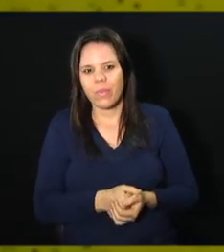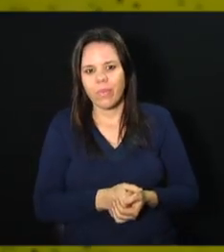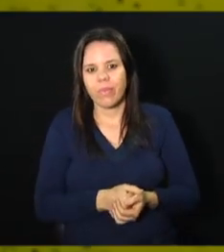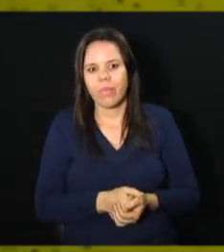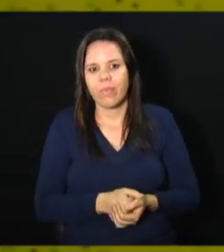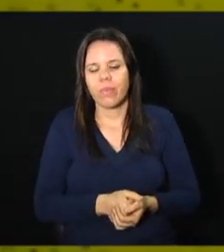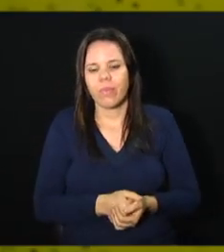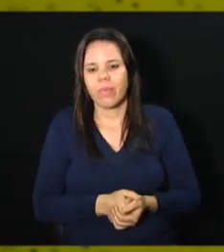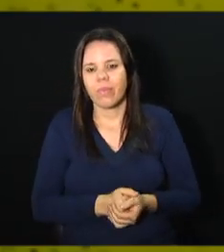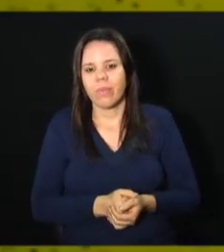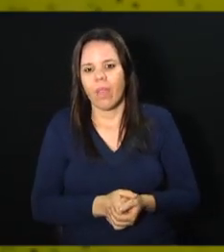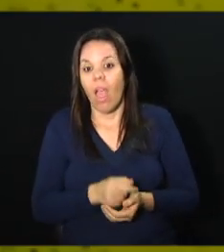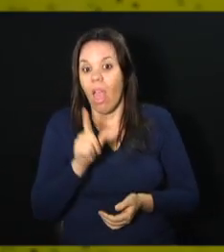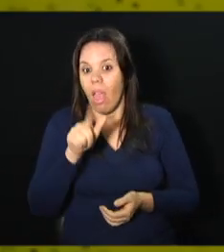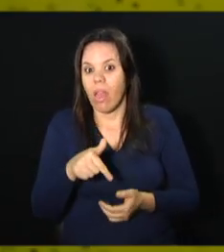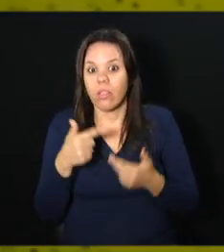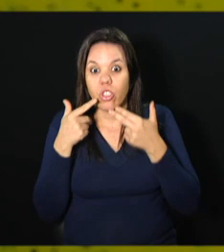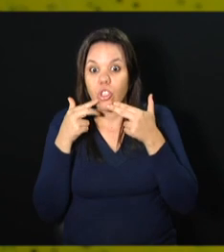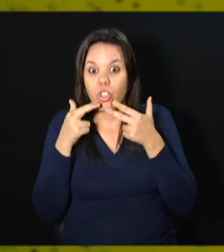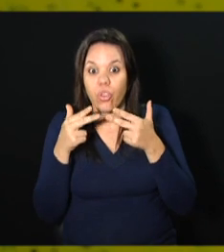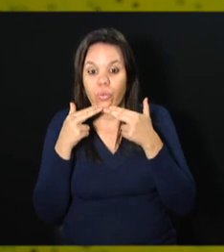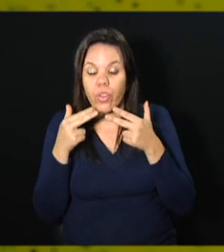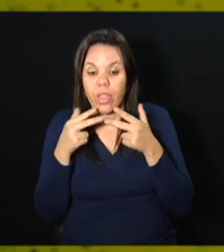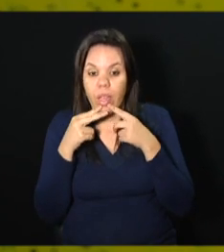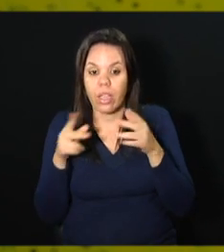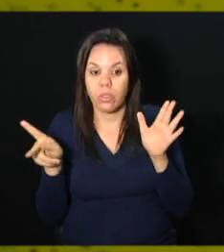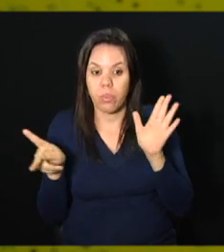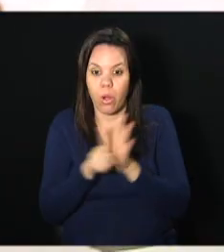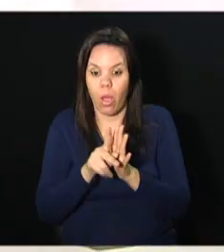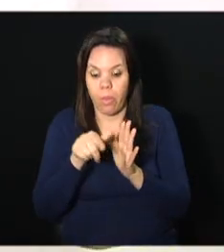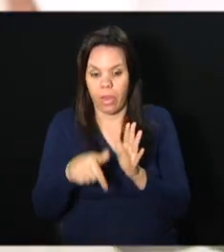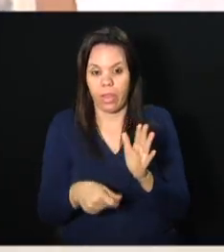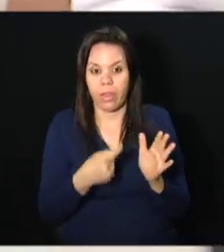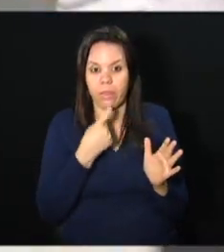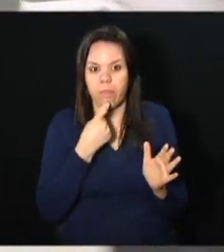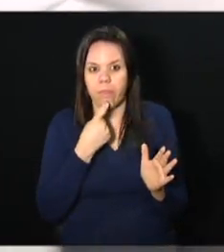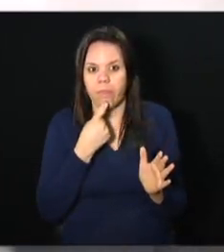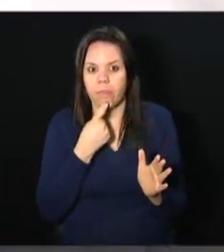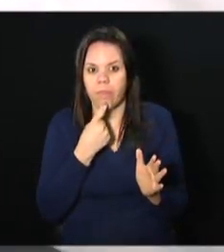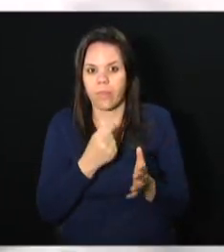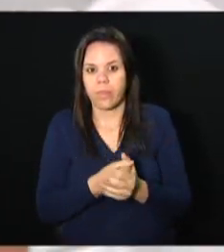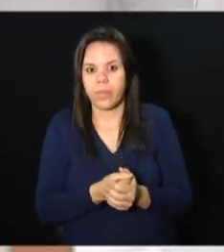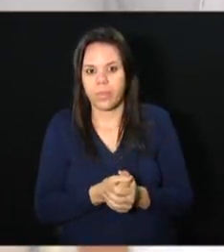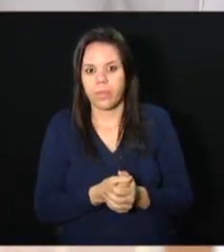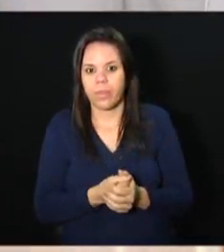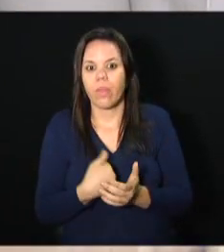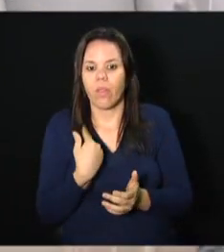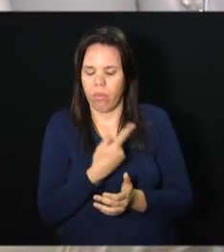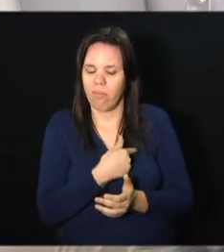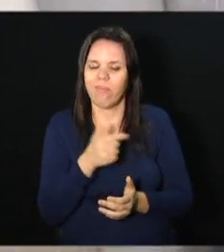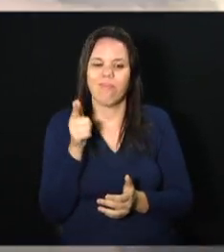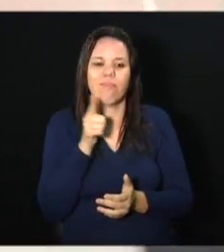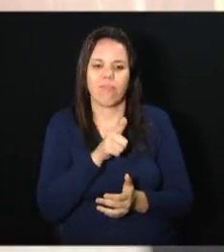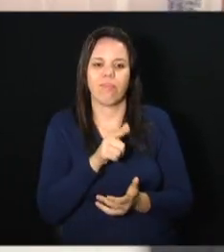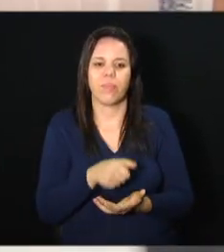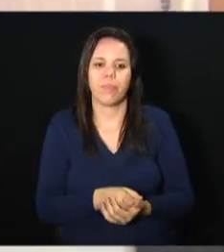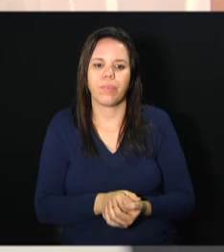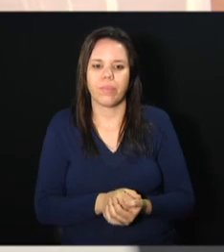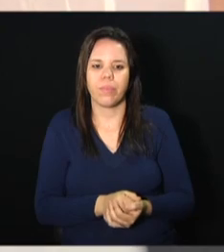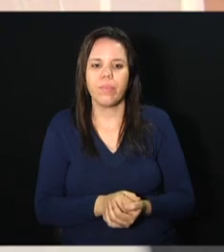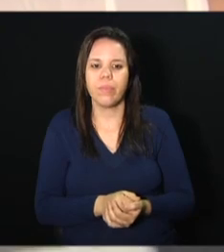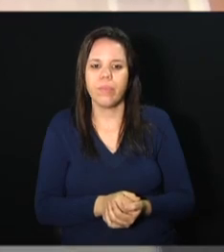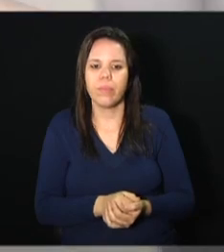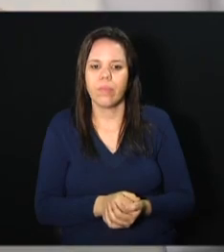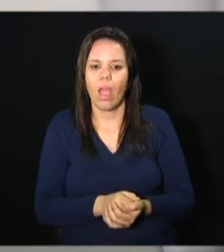É uma novidade, nós temos exclusividade aqui em Campinas. Nós temos conseguido, com